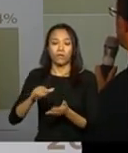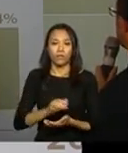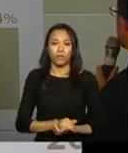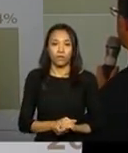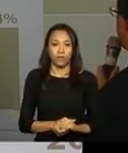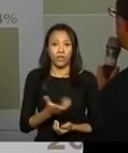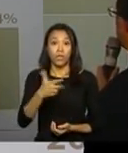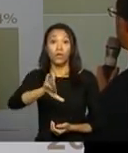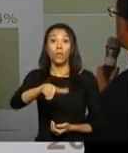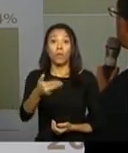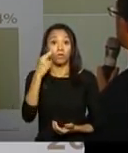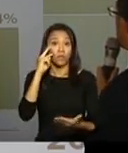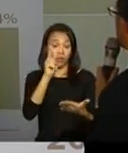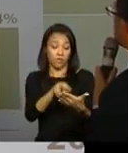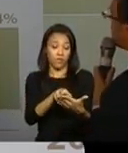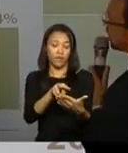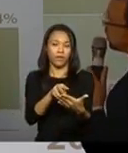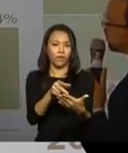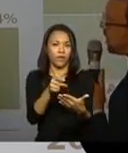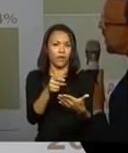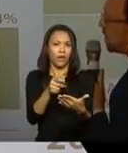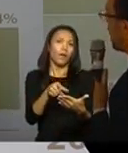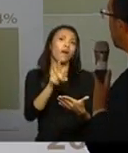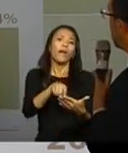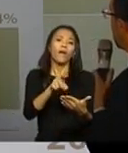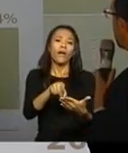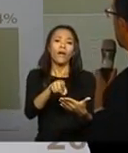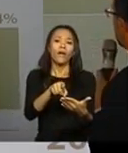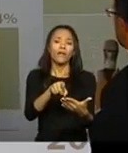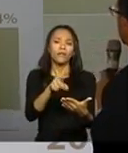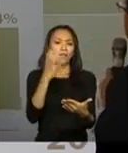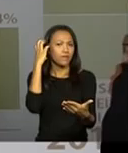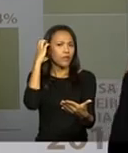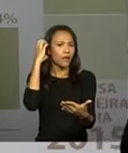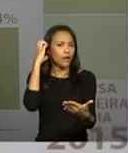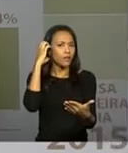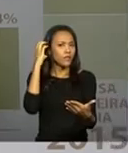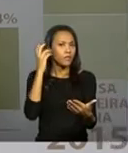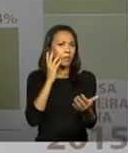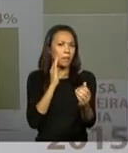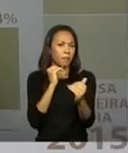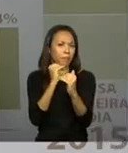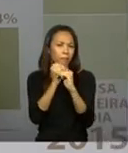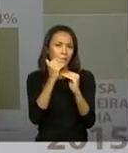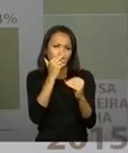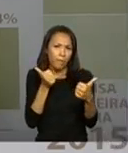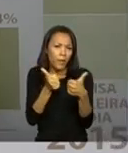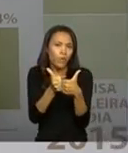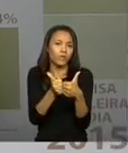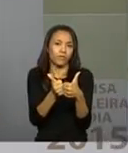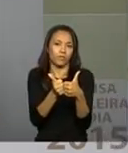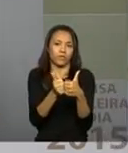E quando você vê, isso é um indicador, quase um indicador de propaganda das rádios e TV. Para a próxima.